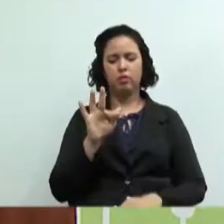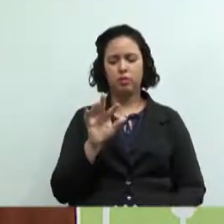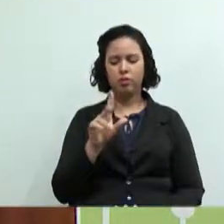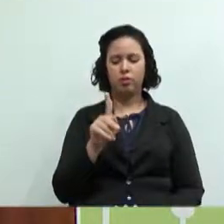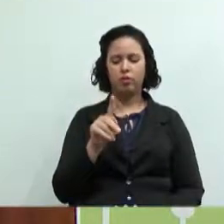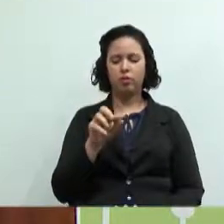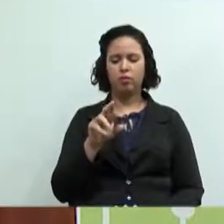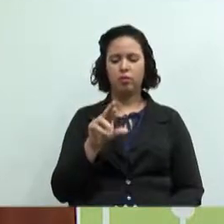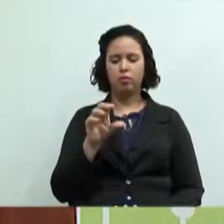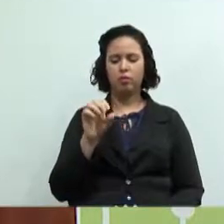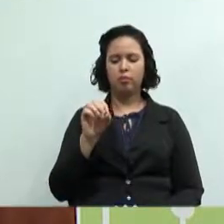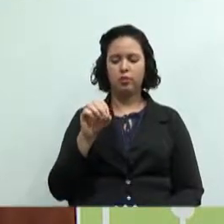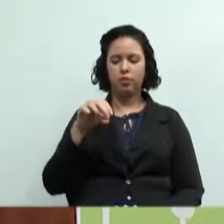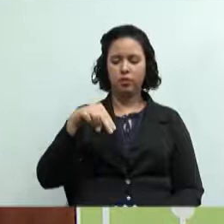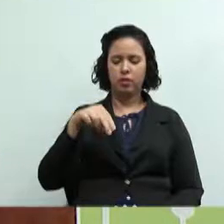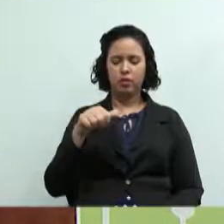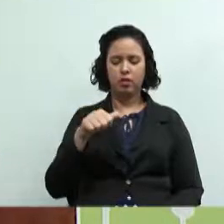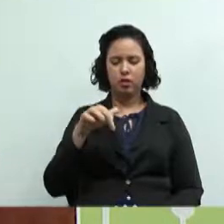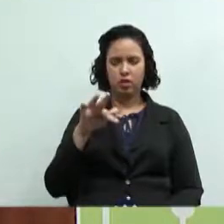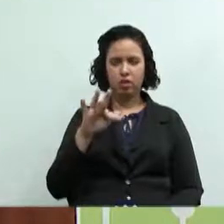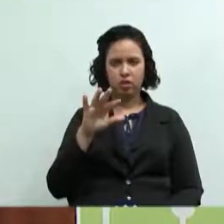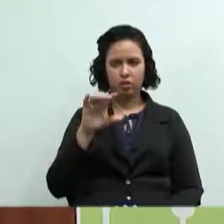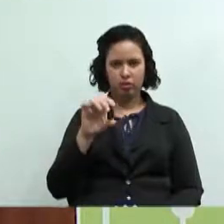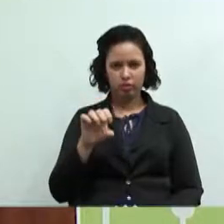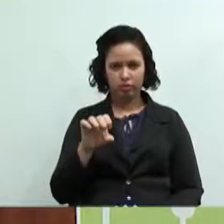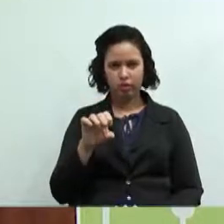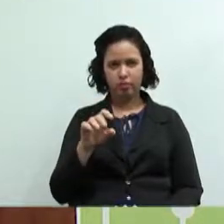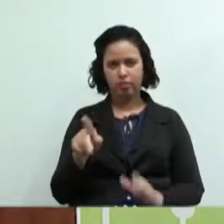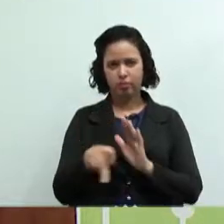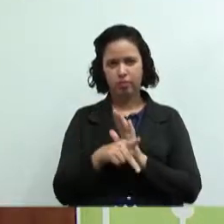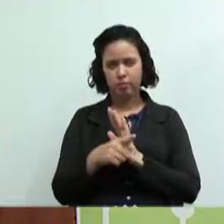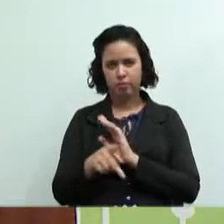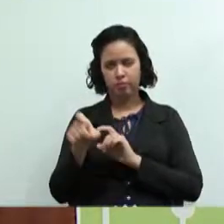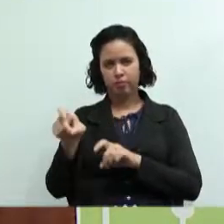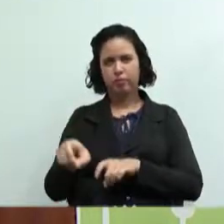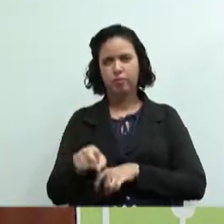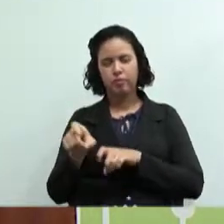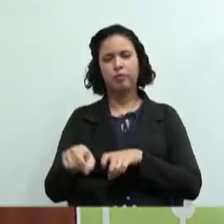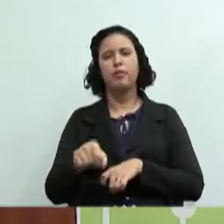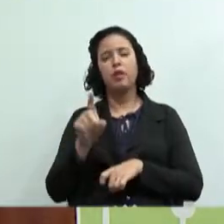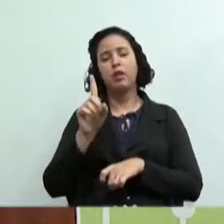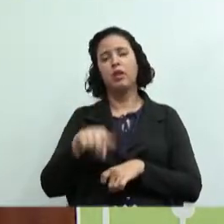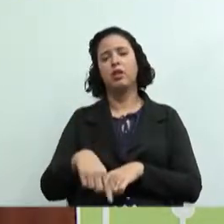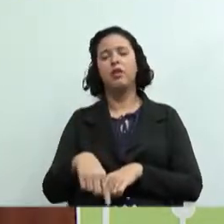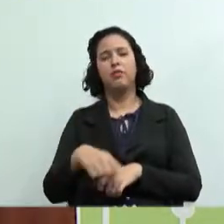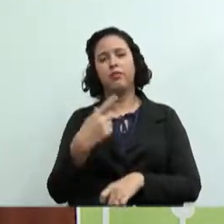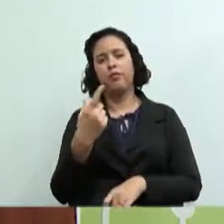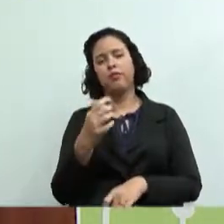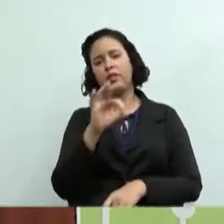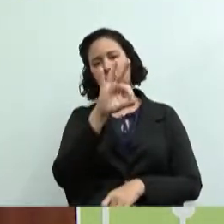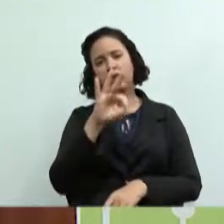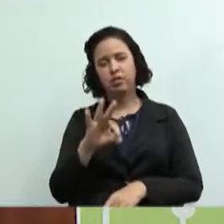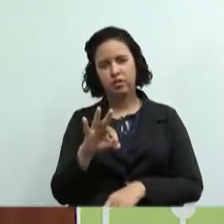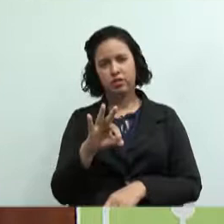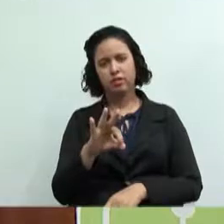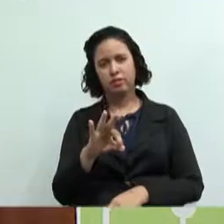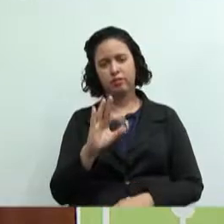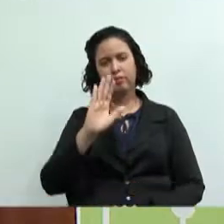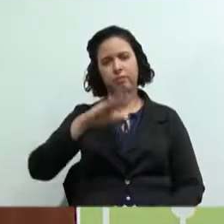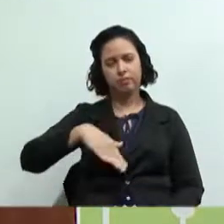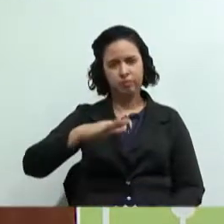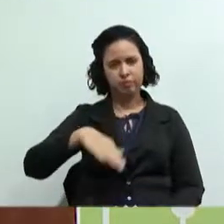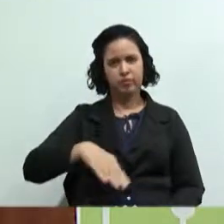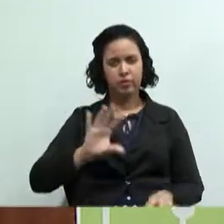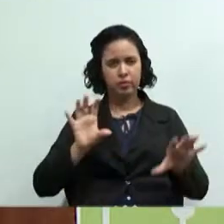um Pronaf, que é um financiamento voltado à agricultura, ele é muito mais fácil e tem taxas muito menores quando ele é feito coletivo